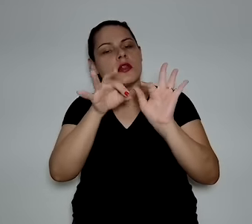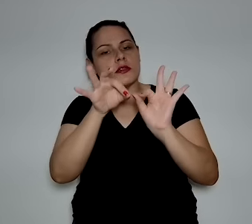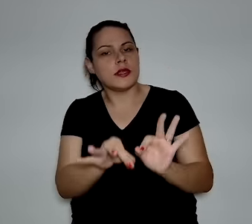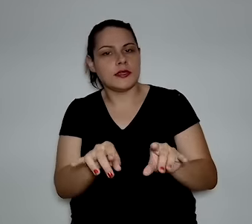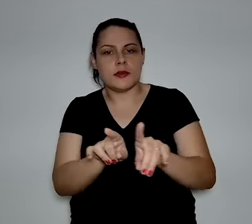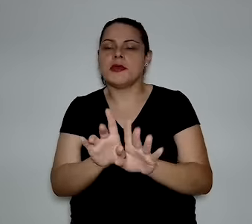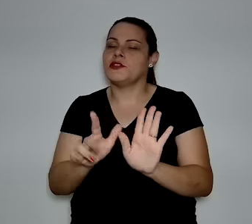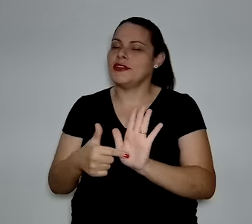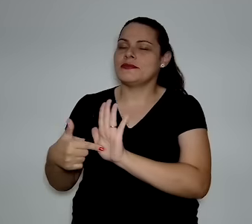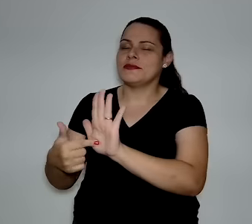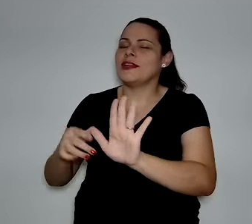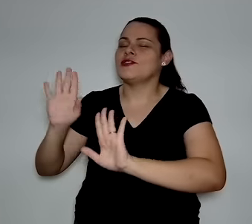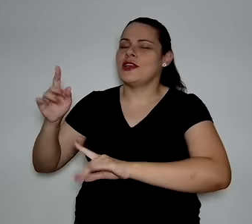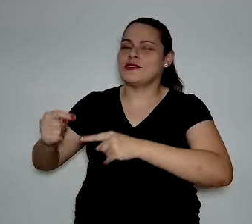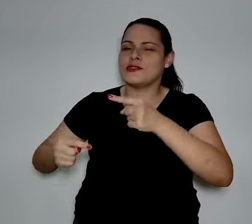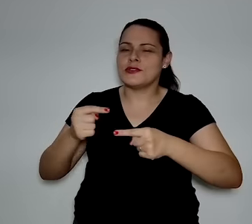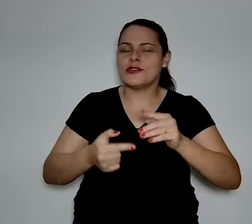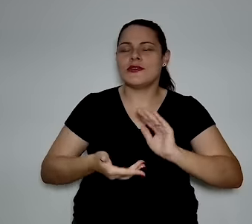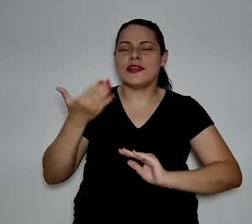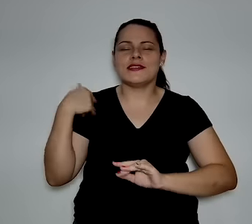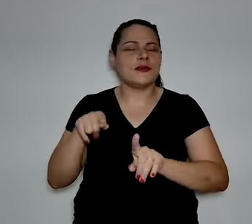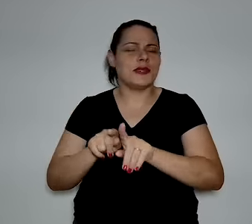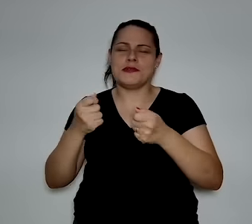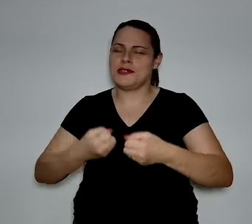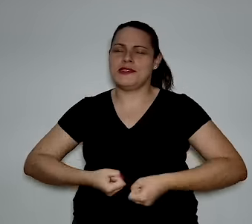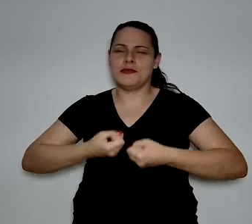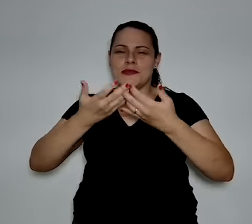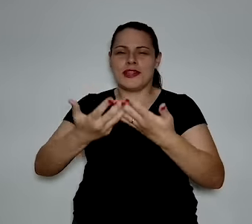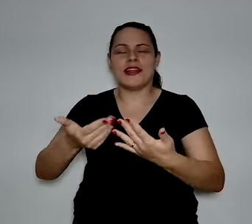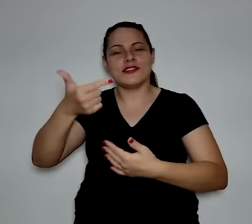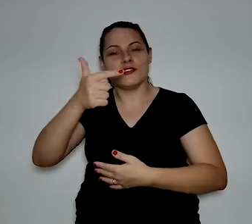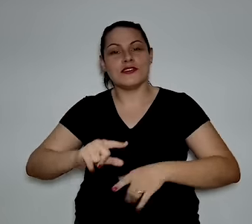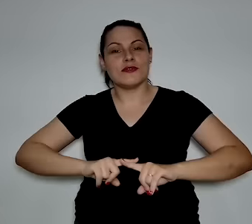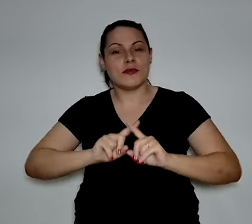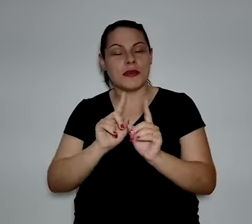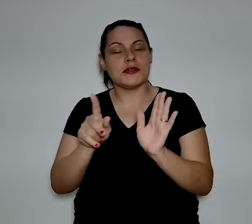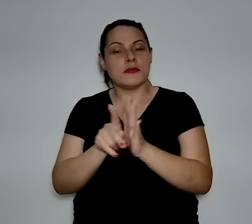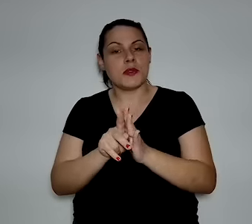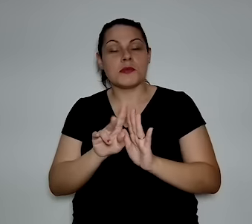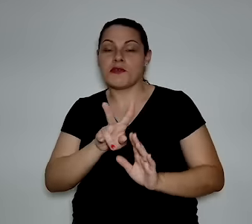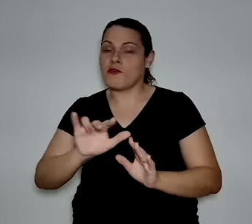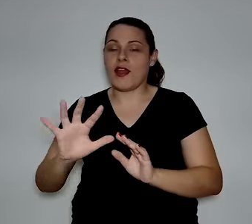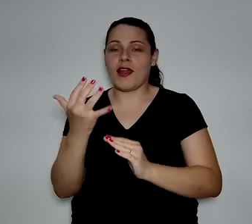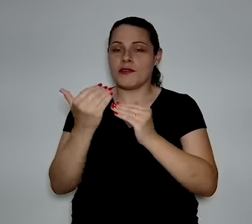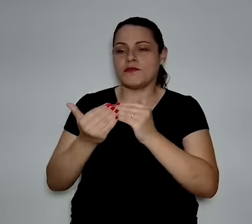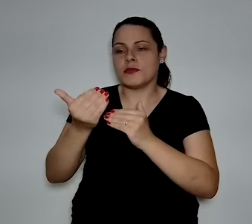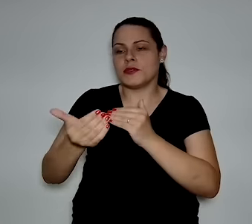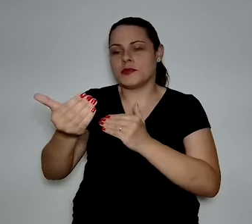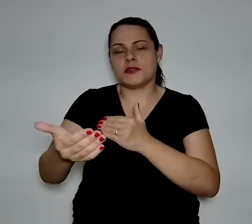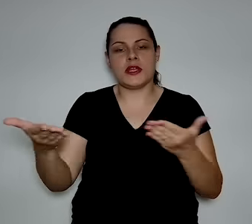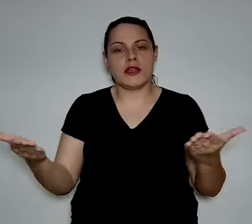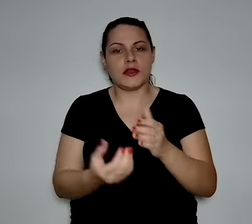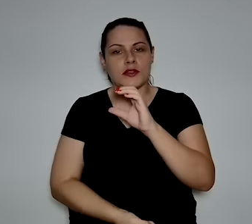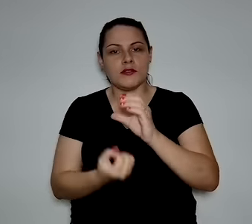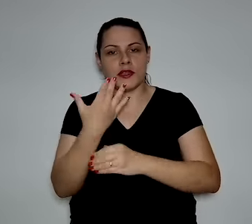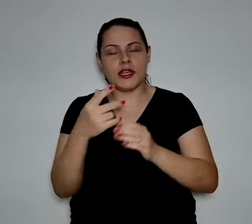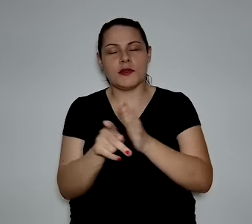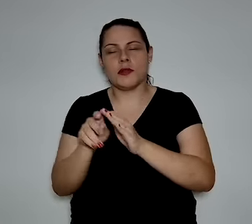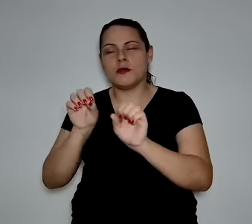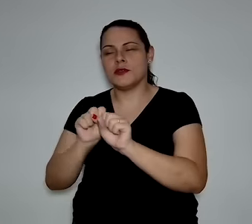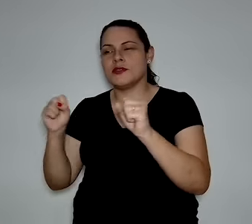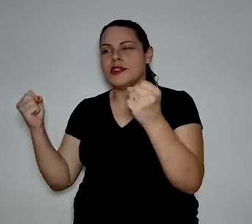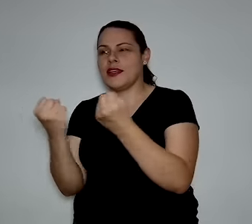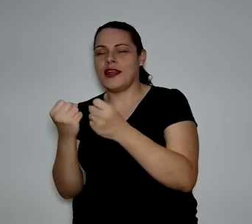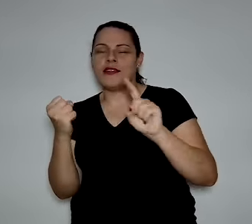regulatório, que já foi colocado aqui, já foi discutido, a gente não precisa trazer. E é o que está na iminência de acontecer. Foi feito agora,